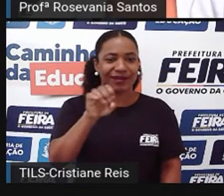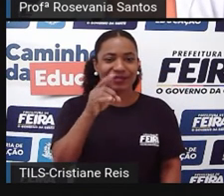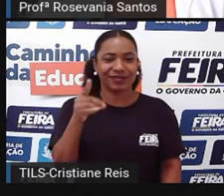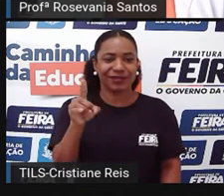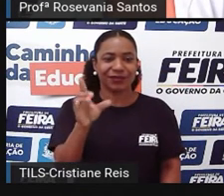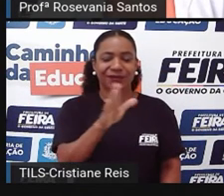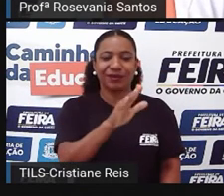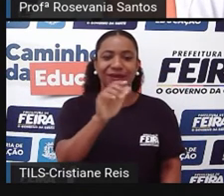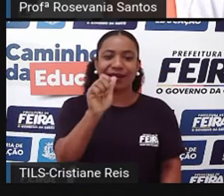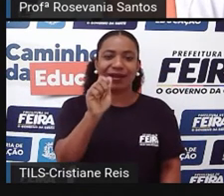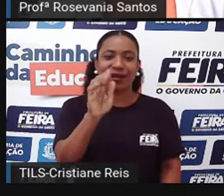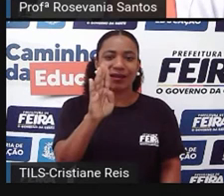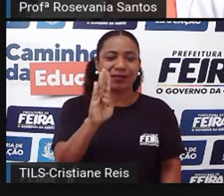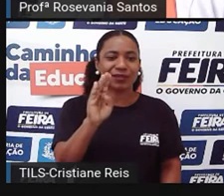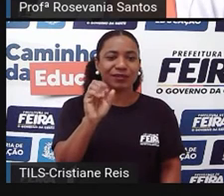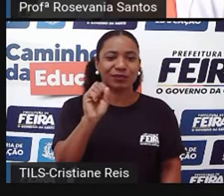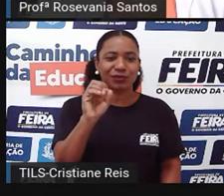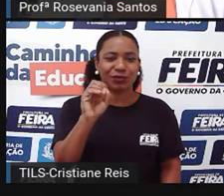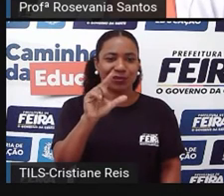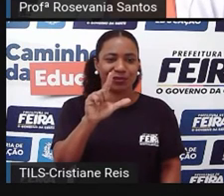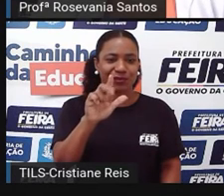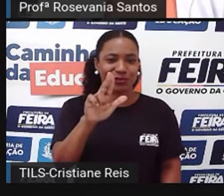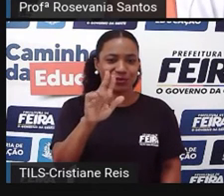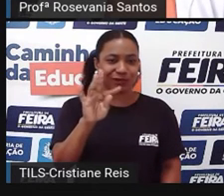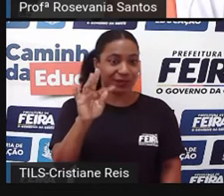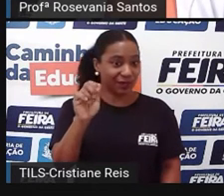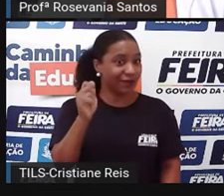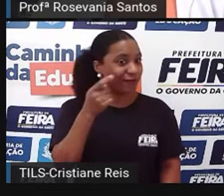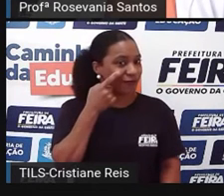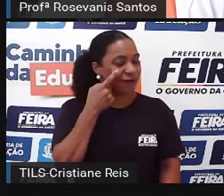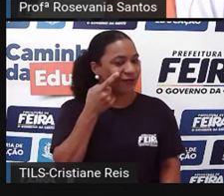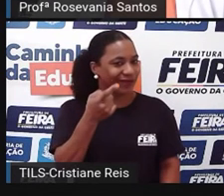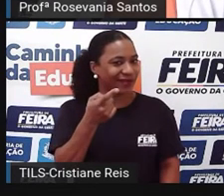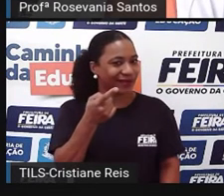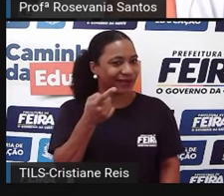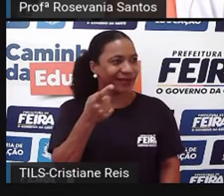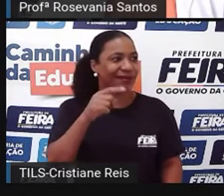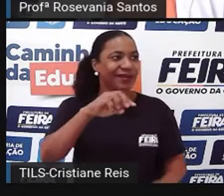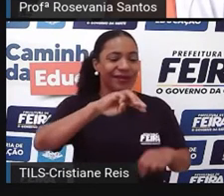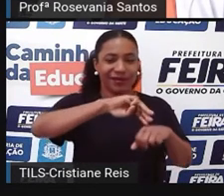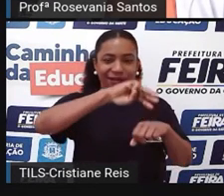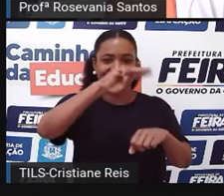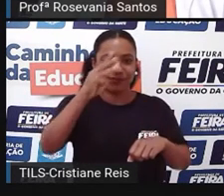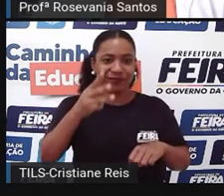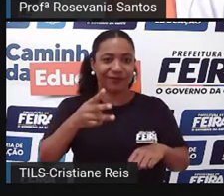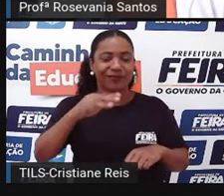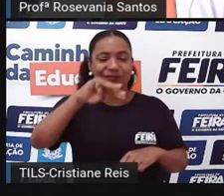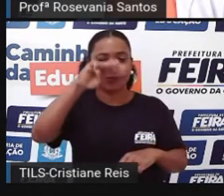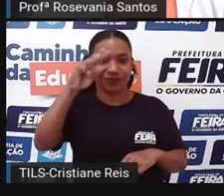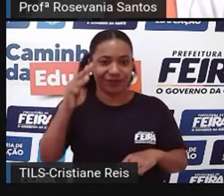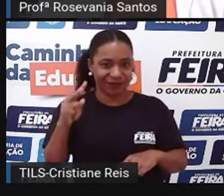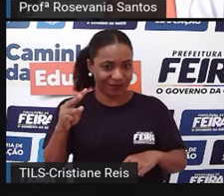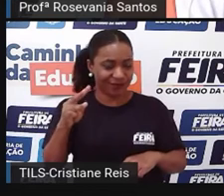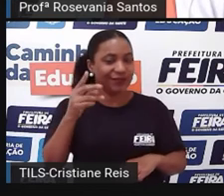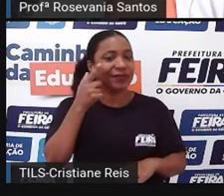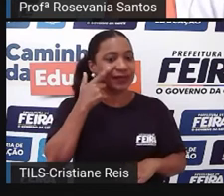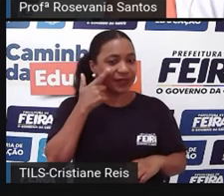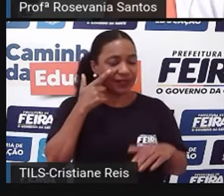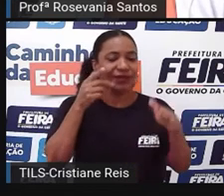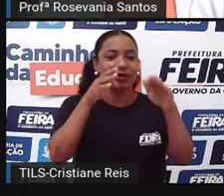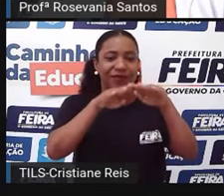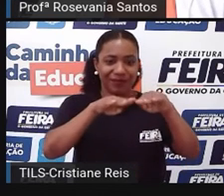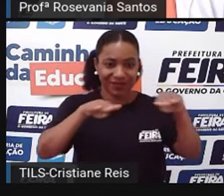negativa. Olha aqui as áreas de montanhas, olha a diferença, no Brasil vão predominar esse tipo de relevo, né, planície,